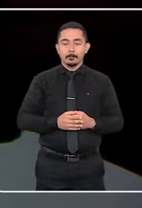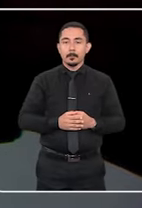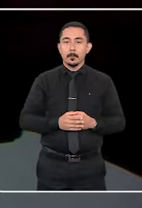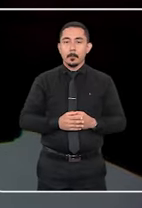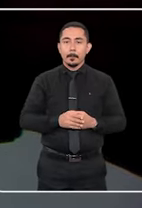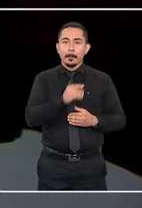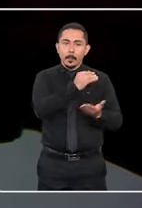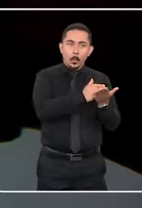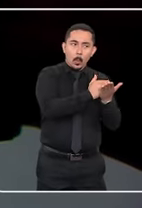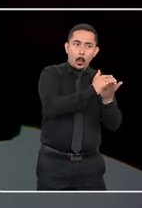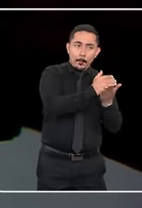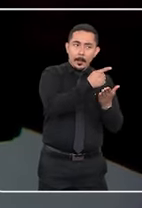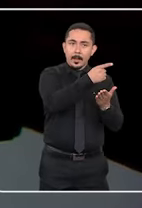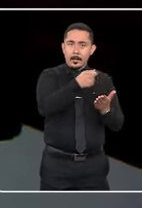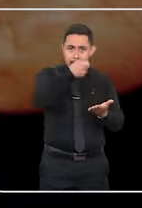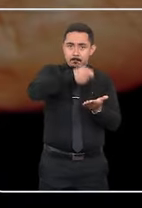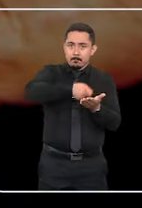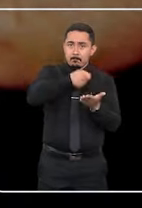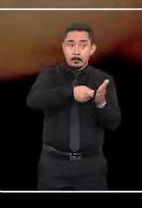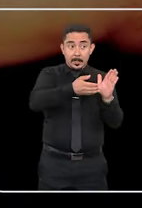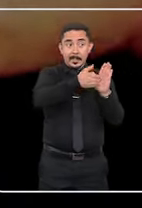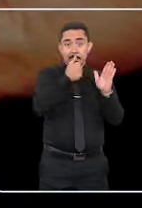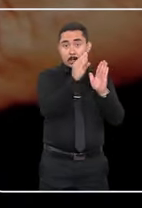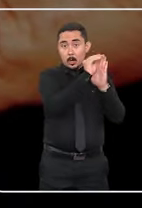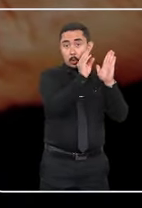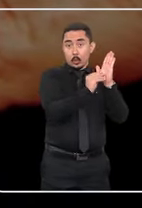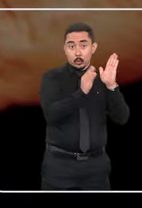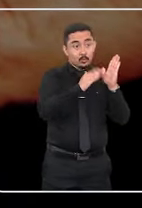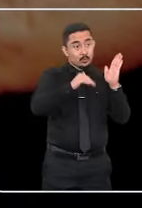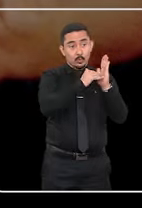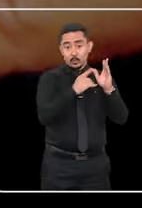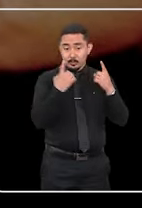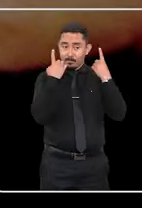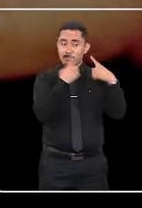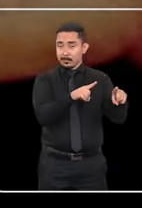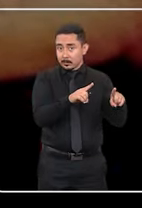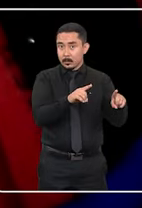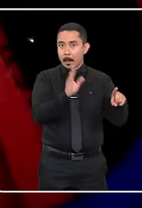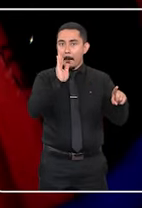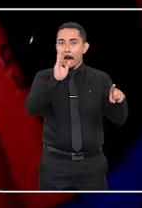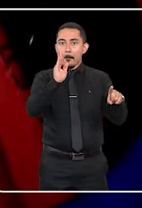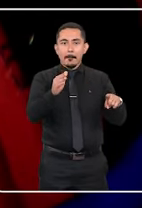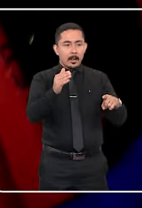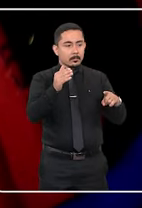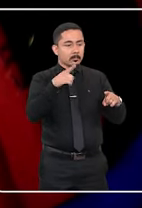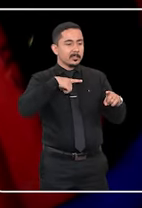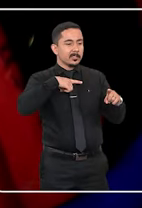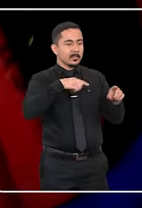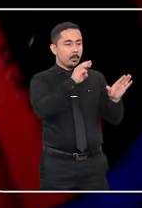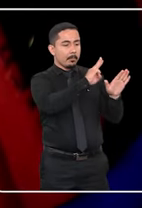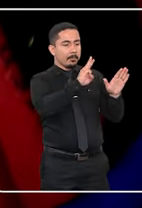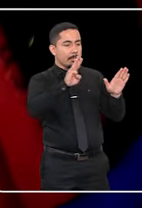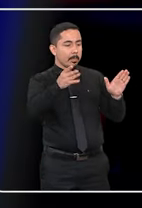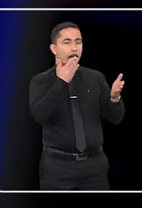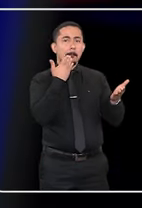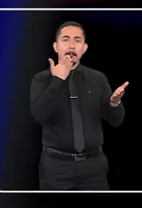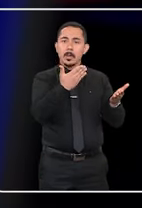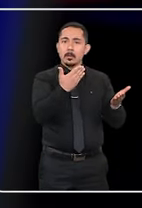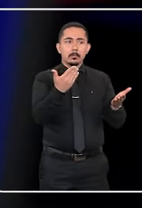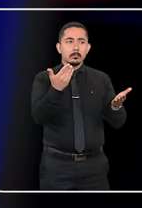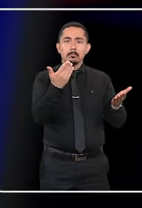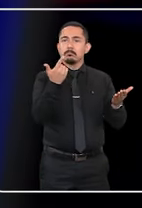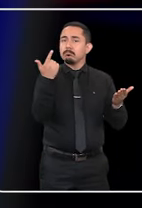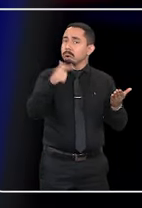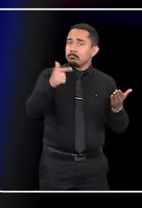da ação, o autor exigiu a retirada do conteúdo considerado ofensivo, mas não constava na petição o